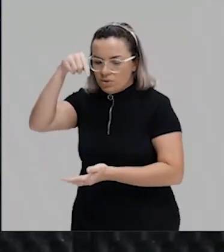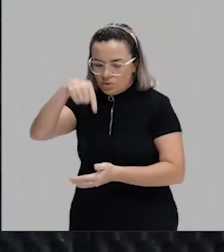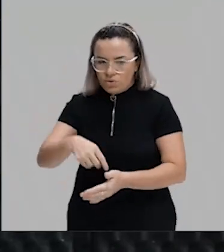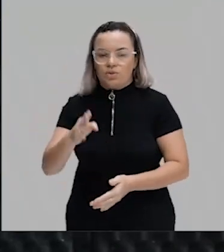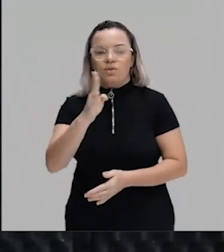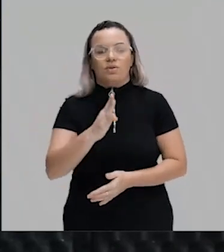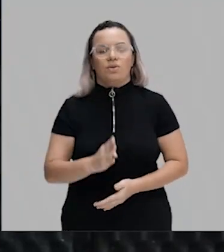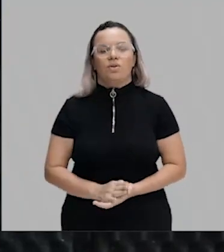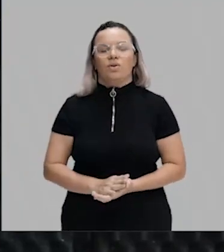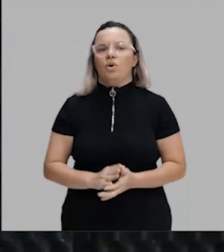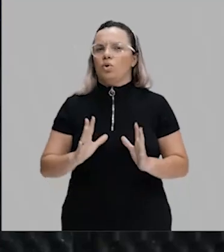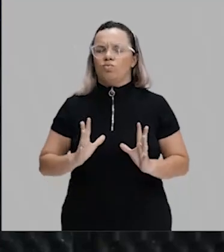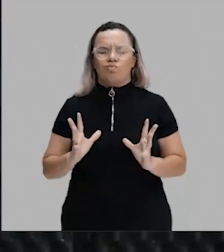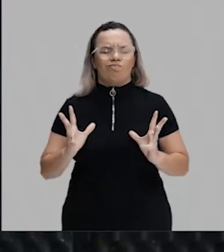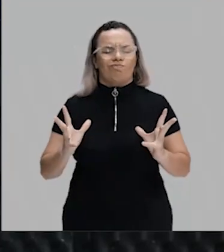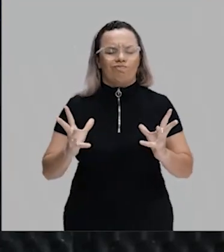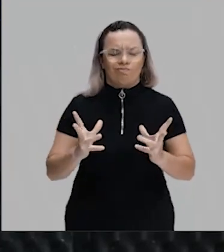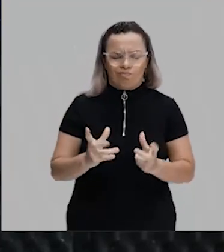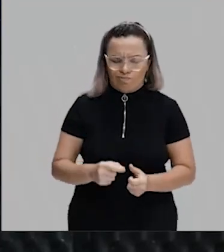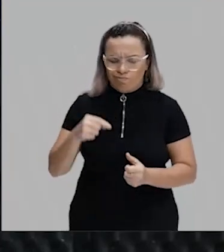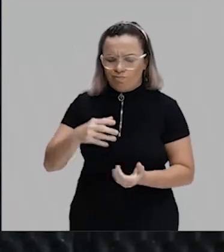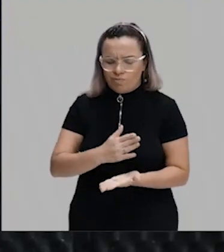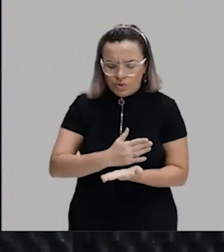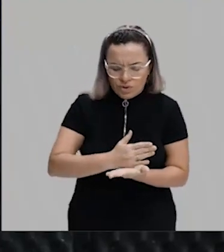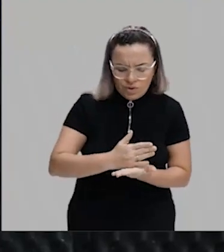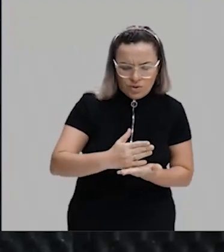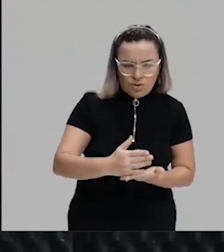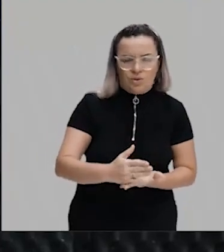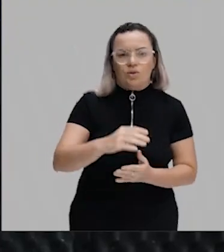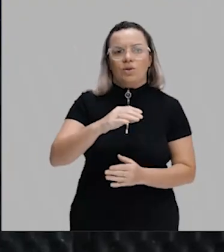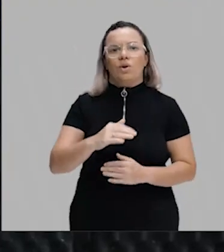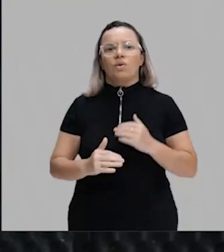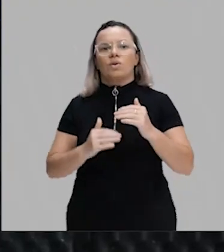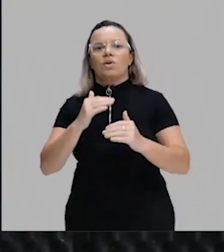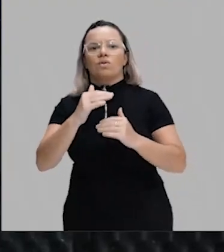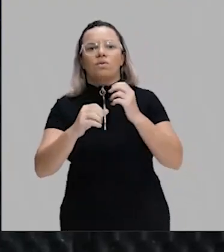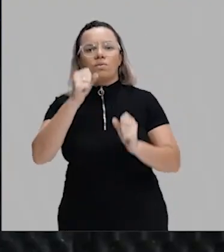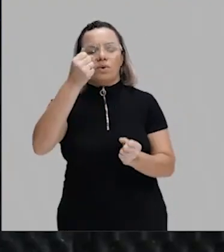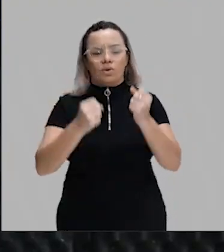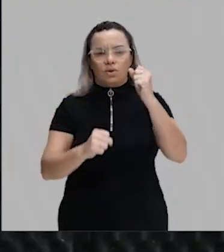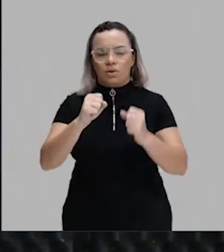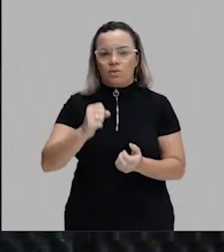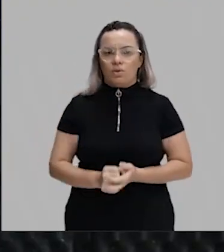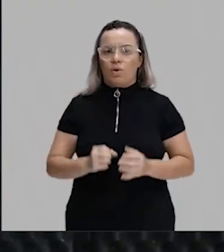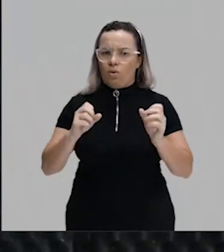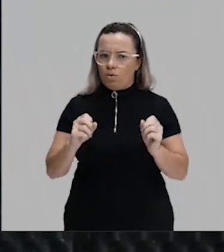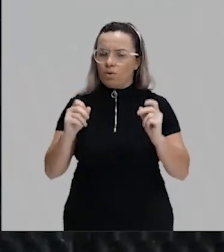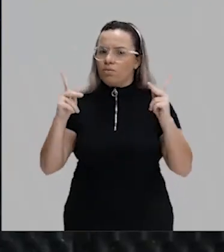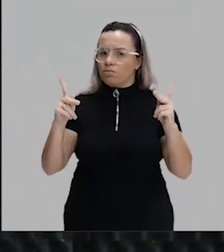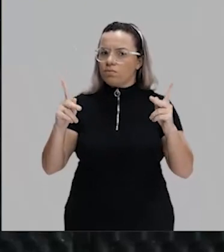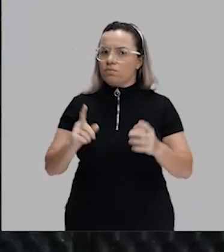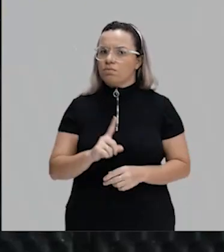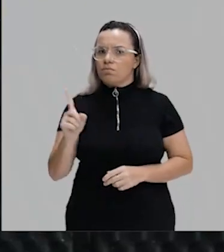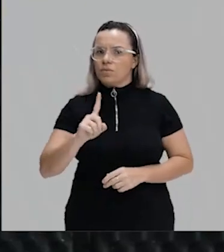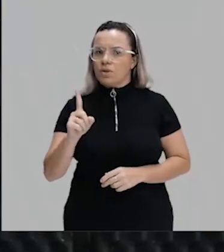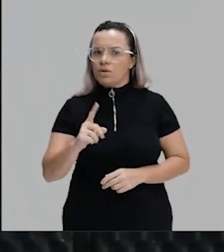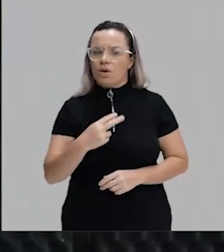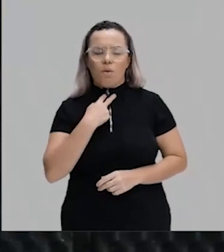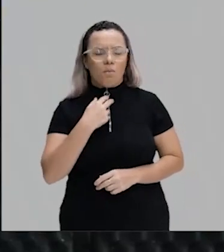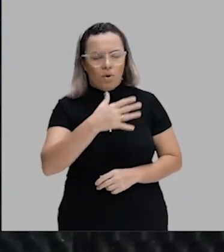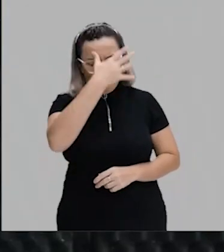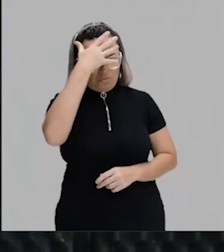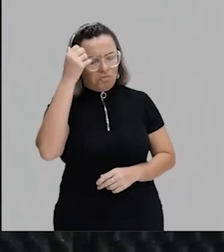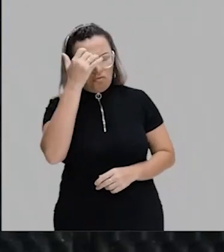comece a consolidar, de fato, seu processo de industrialização. Belezinha. Não esqueça, tá? Então,